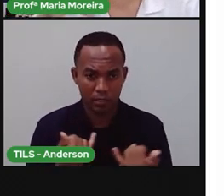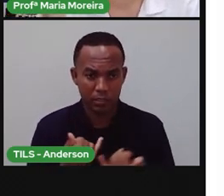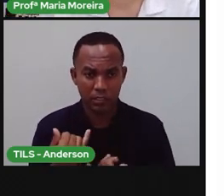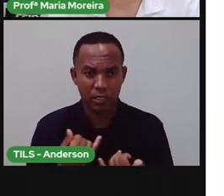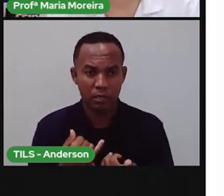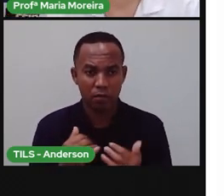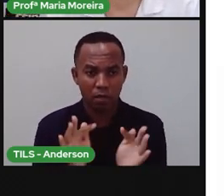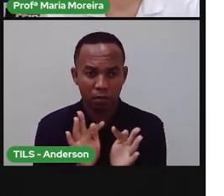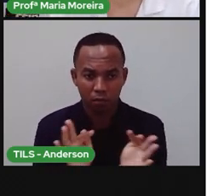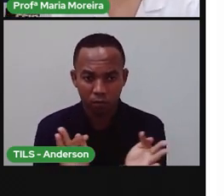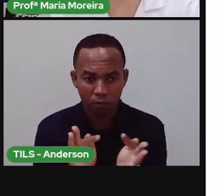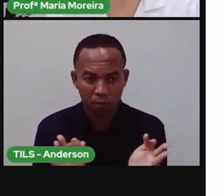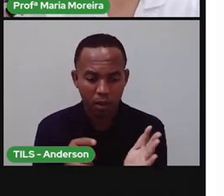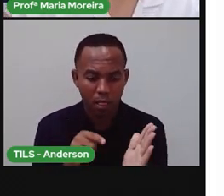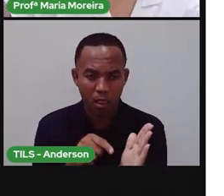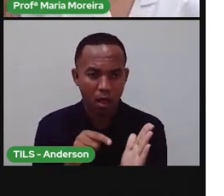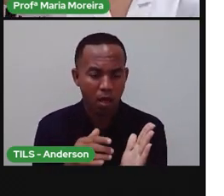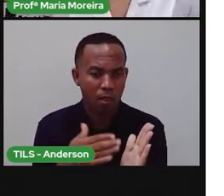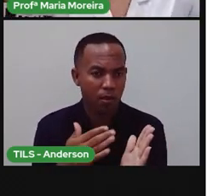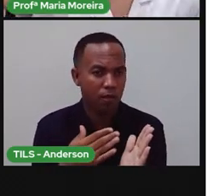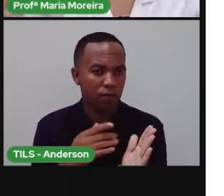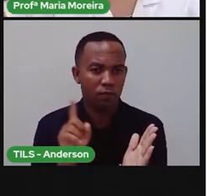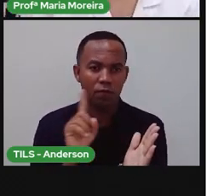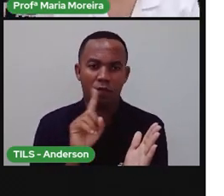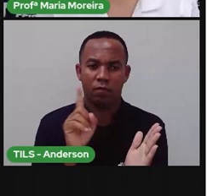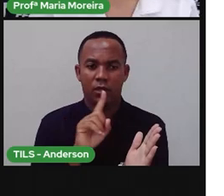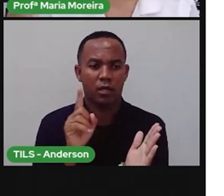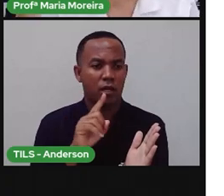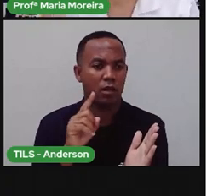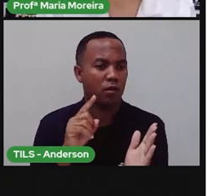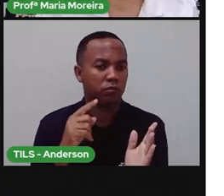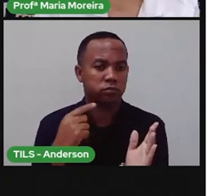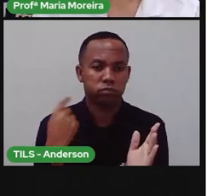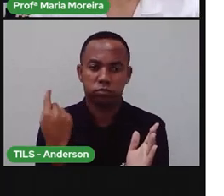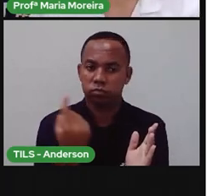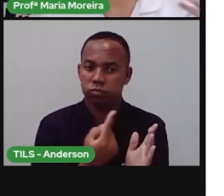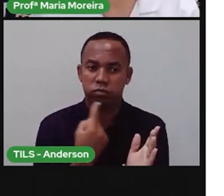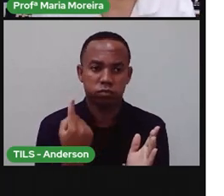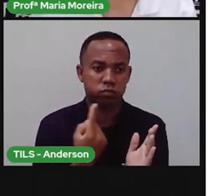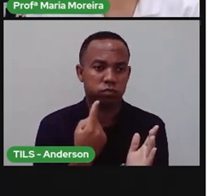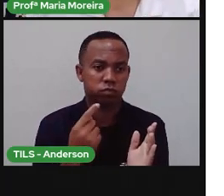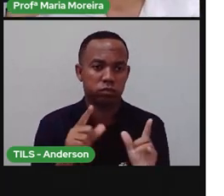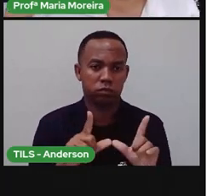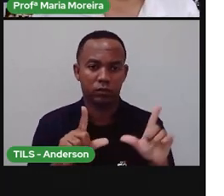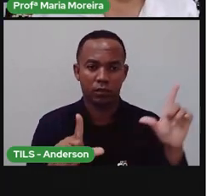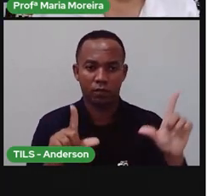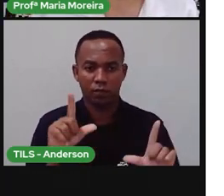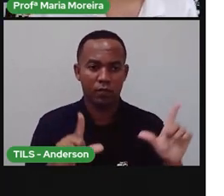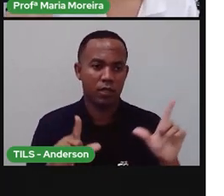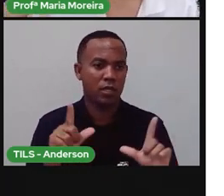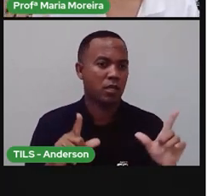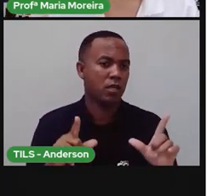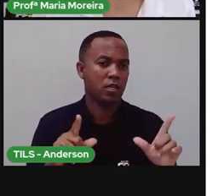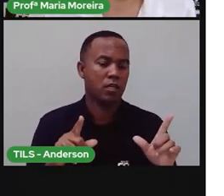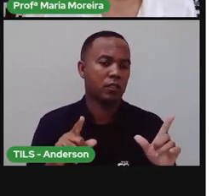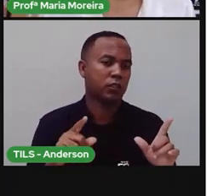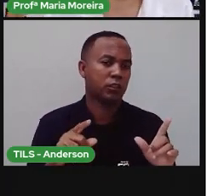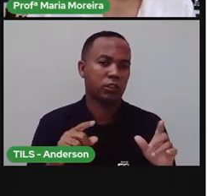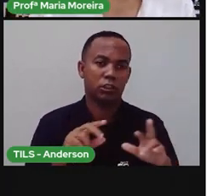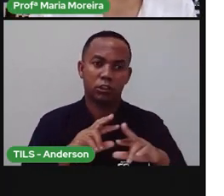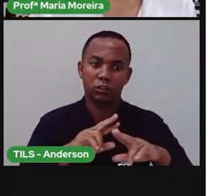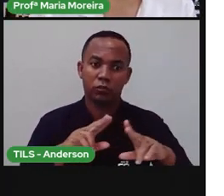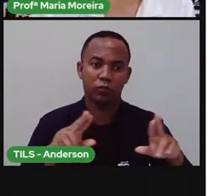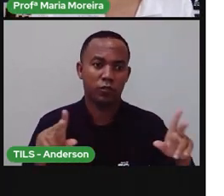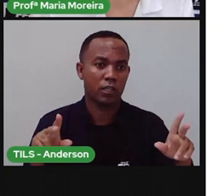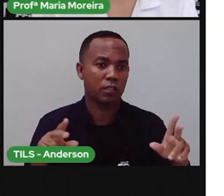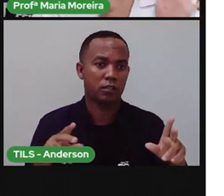ali, parada, diminuindo. Informação está o nosso a volta o tempo inteiro. Na TV, no rádio, no jornal, na revista,